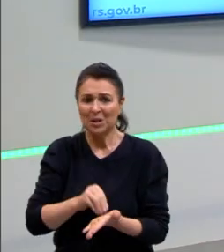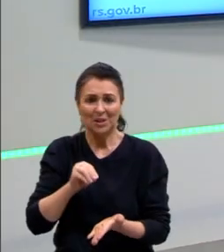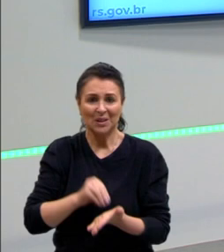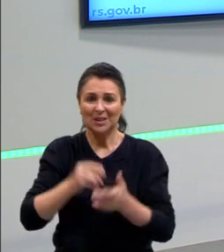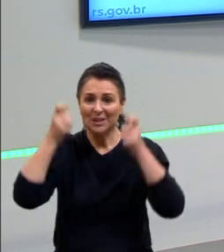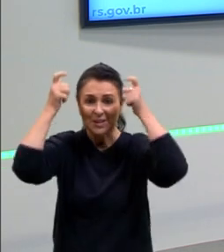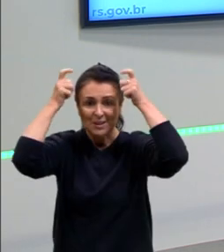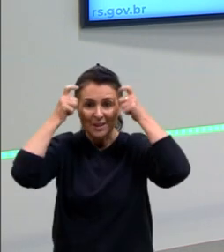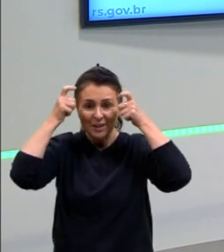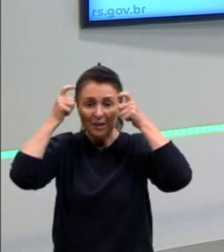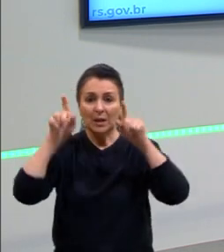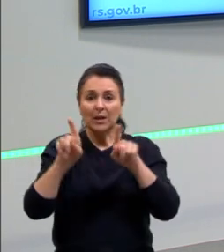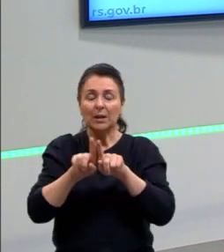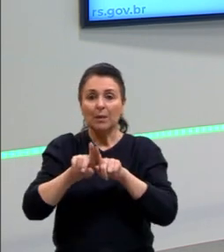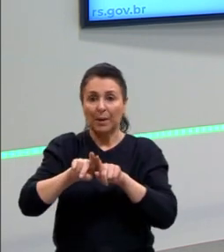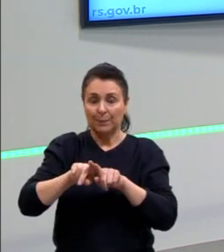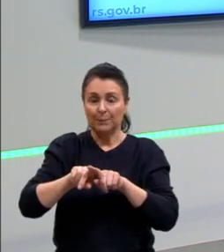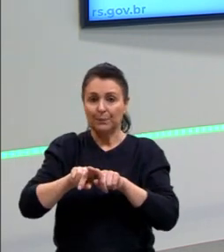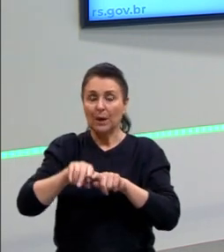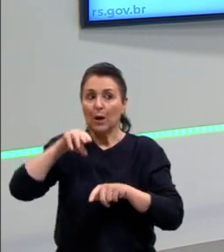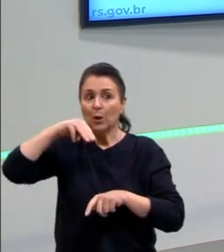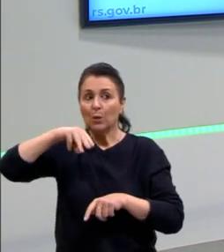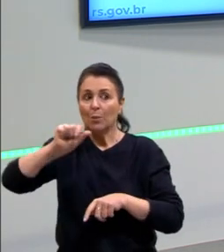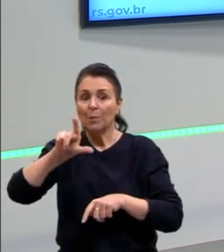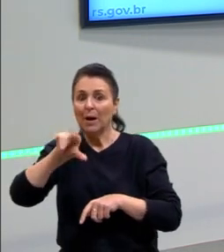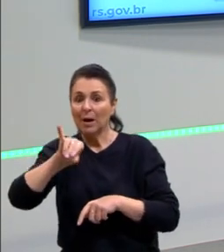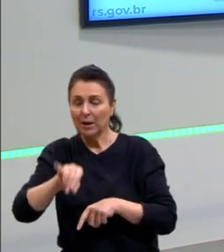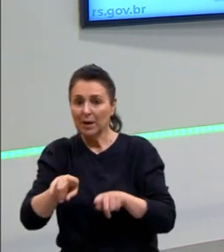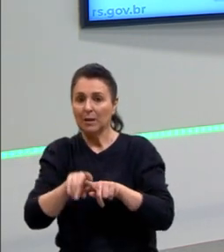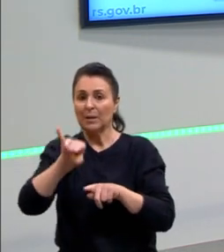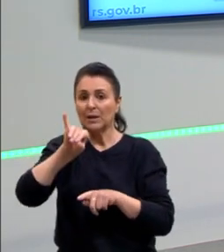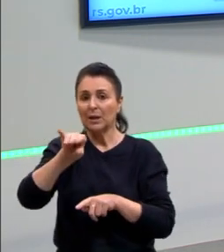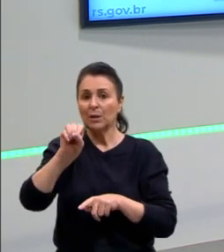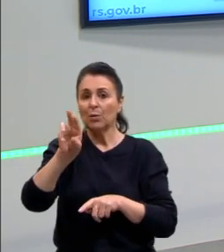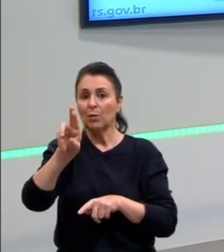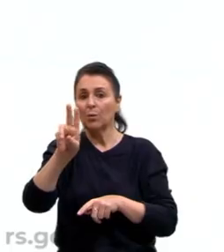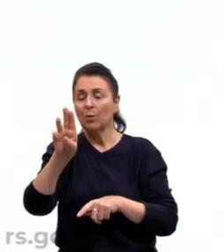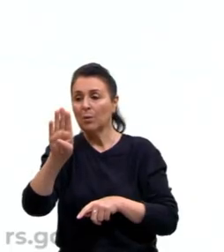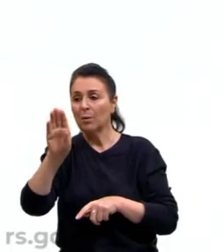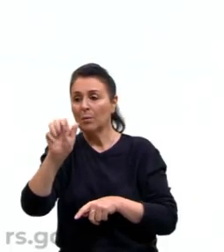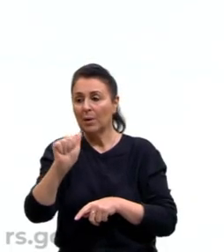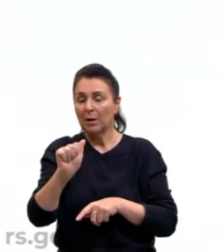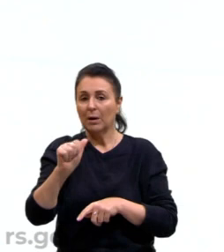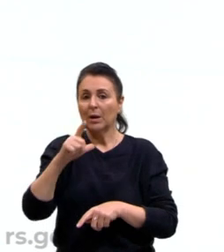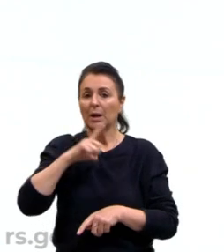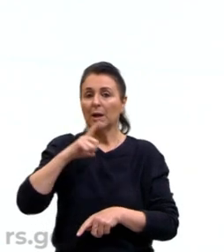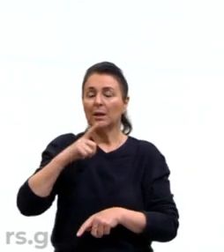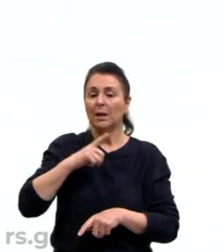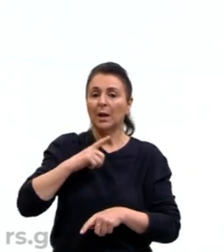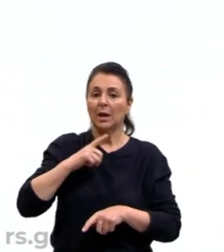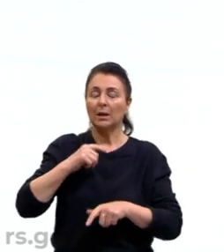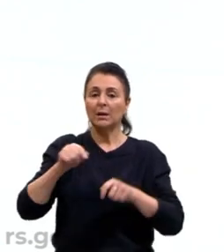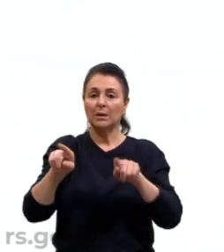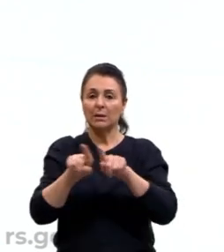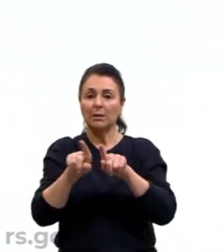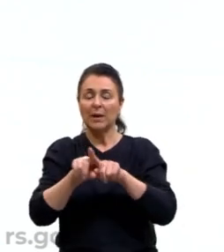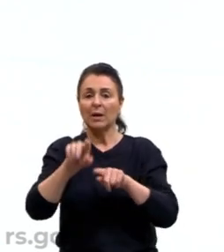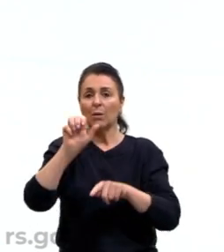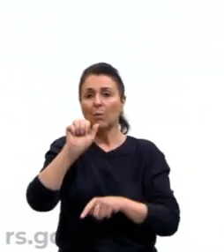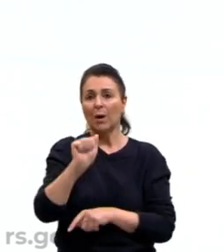Além do Império do Mali e dos Yorubás, a gente vai falar um pouquinho do Império de Achum.